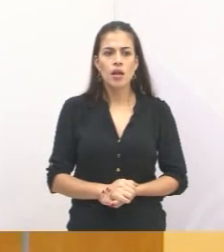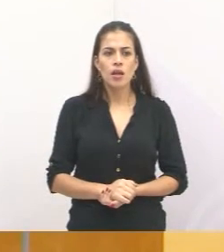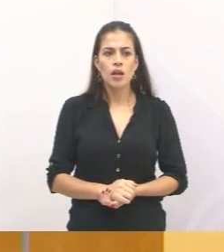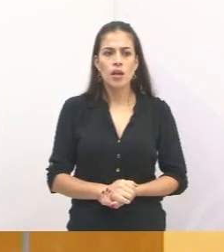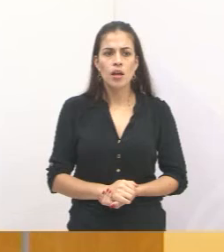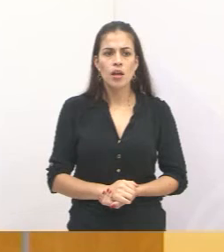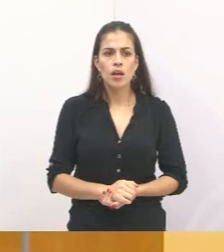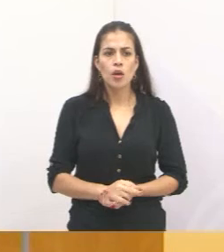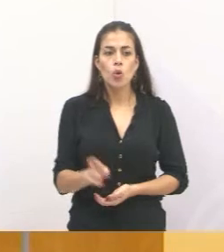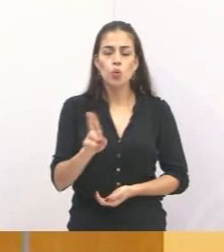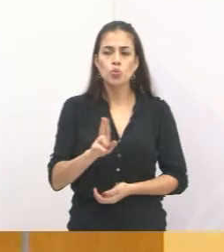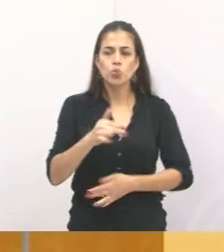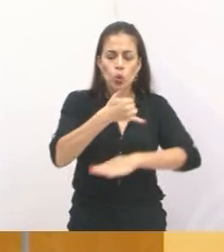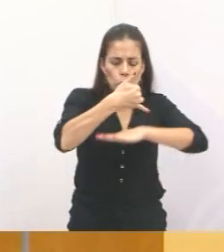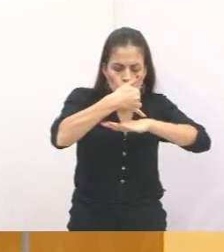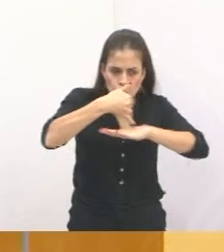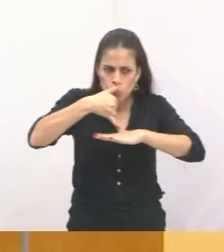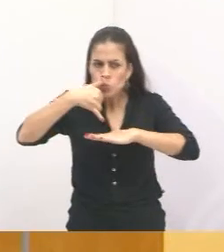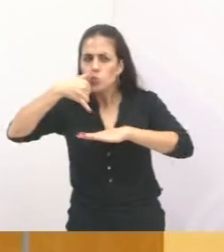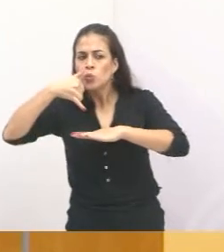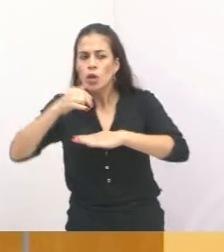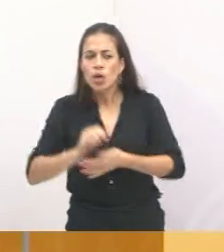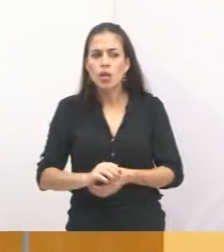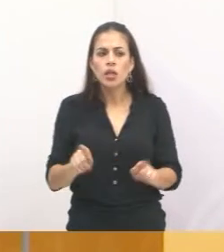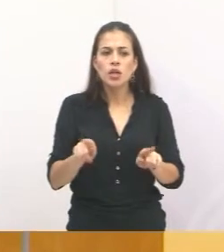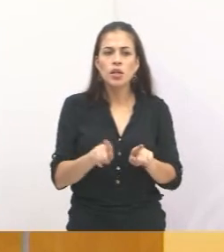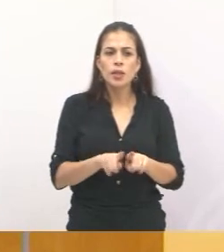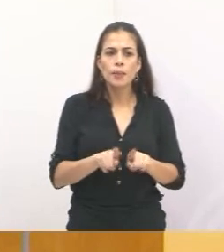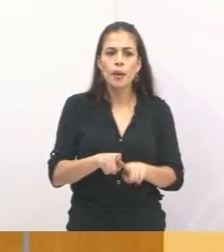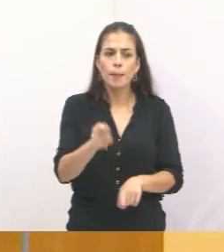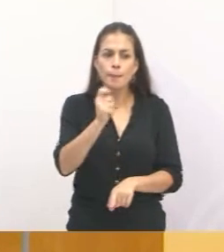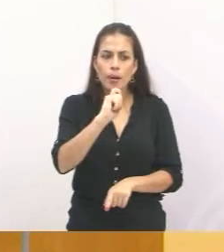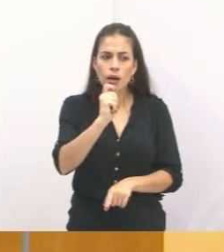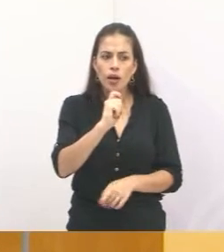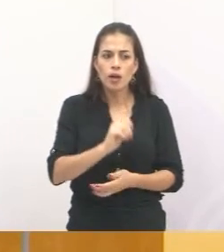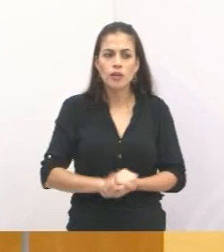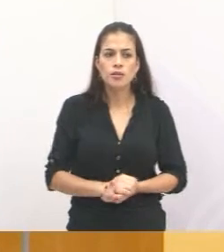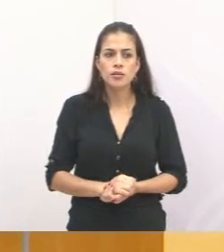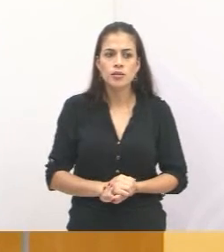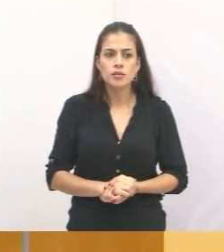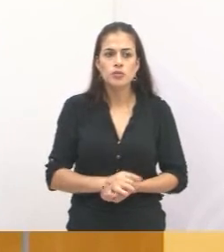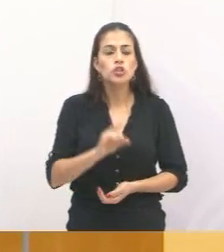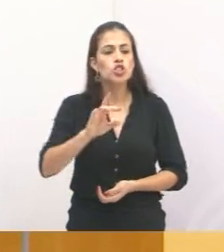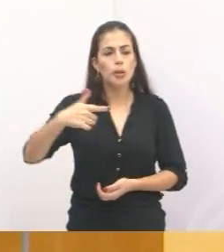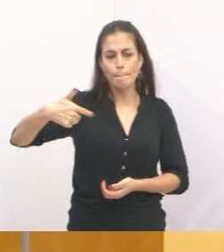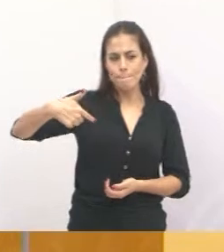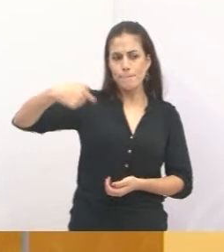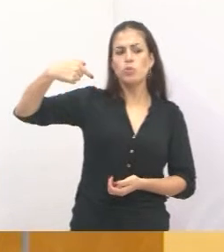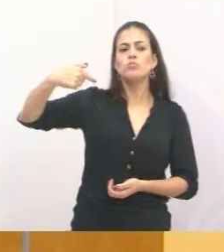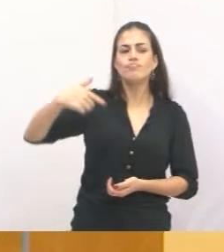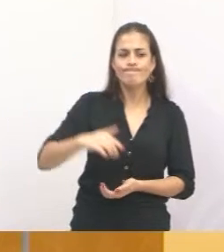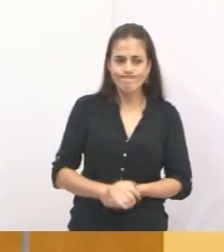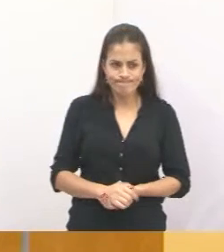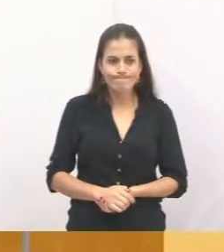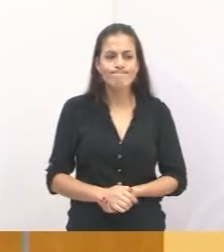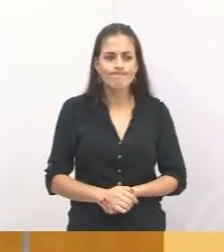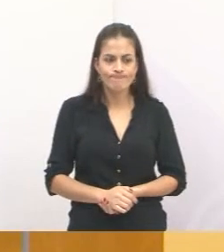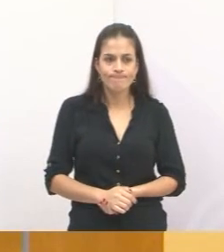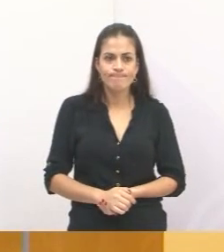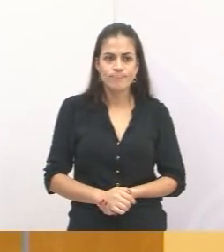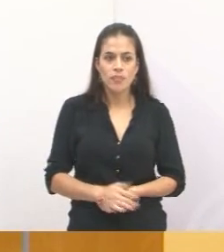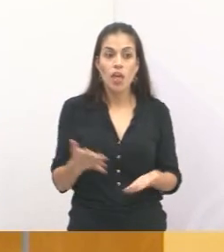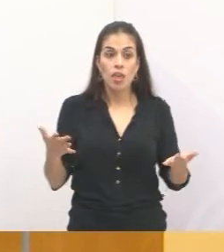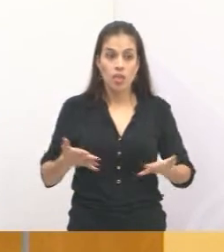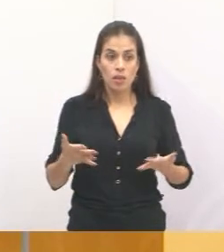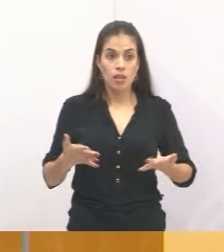a cocaína e usou a maconha. Inclusive o vereador já foi até baleado, né vereador? E hoje